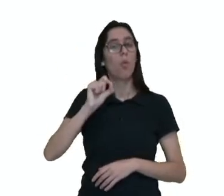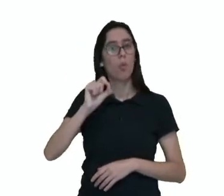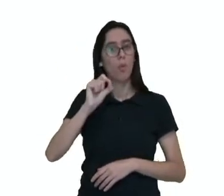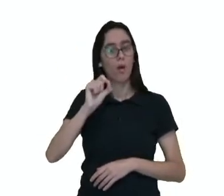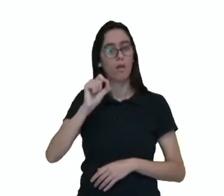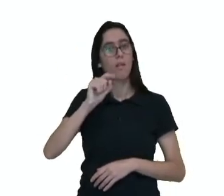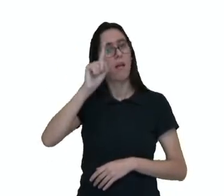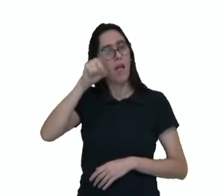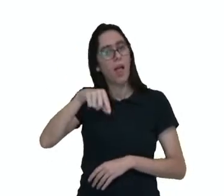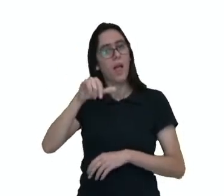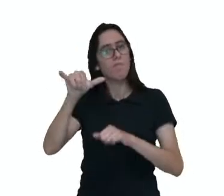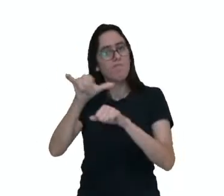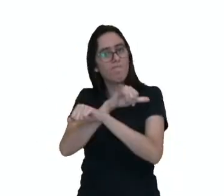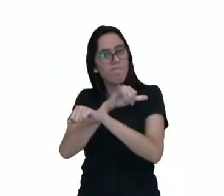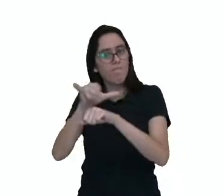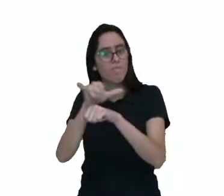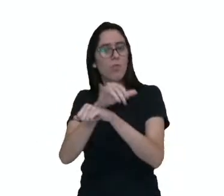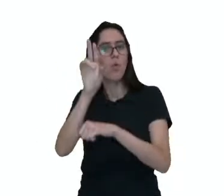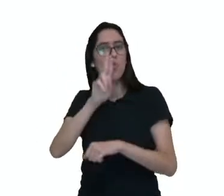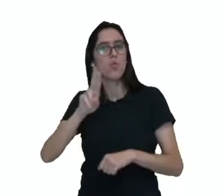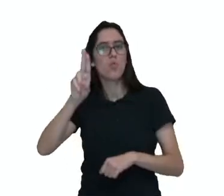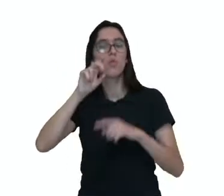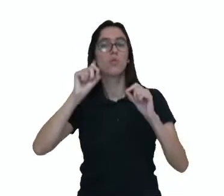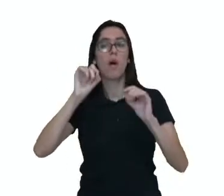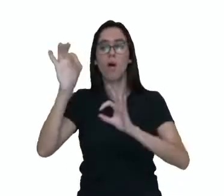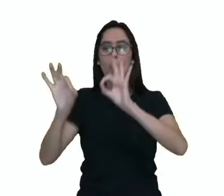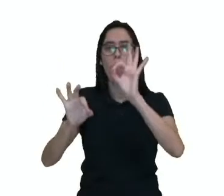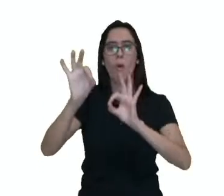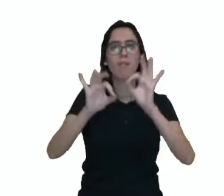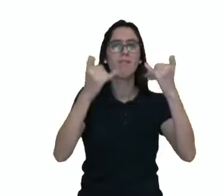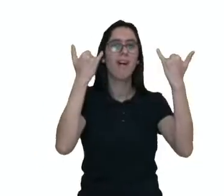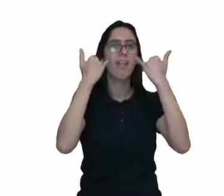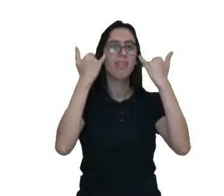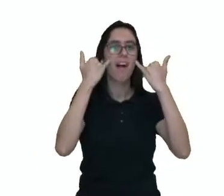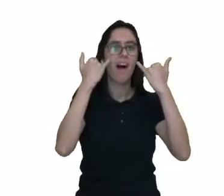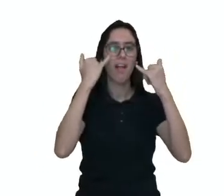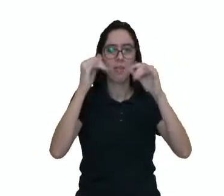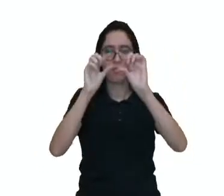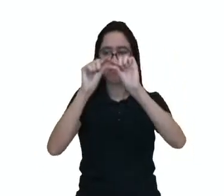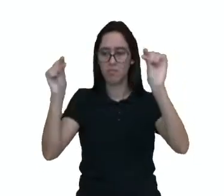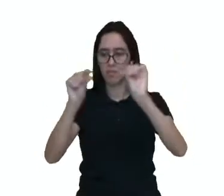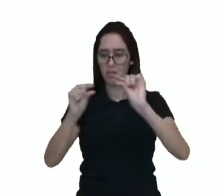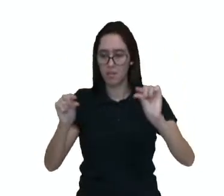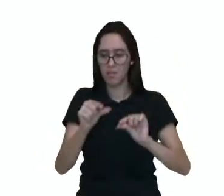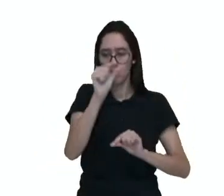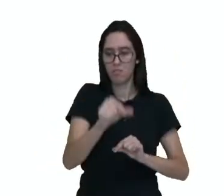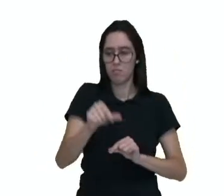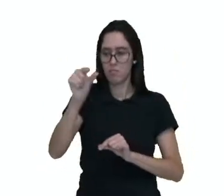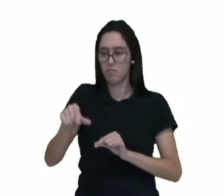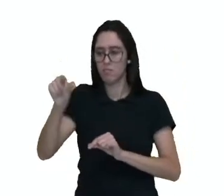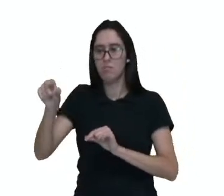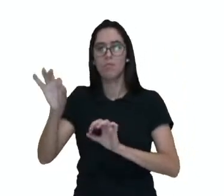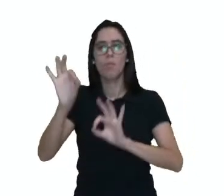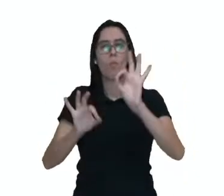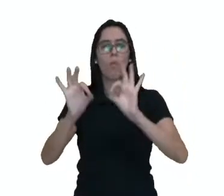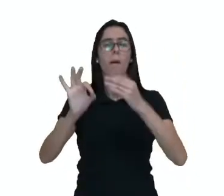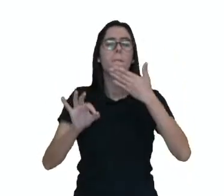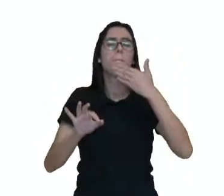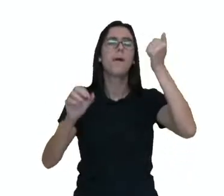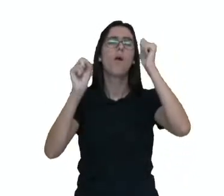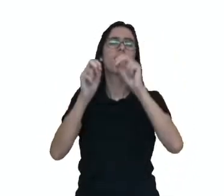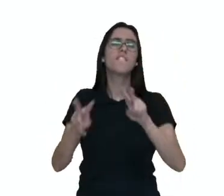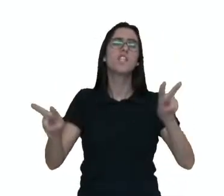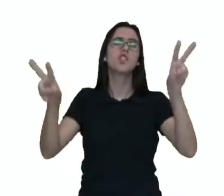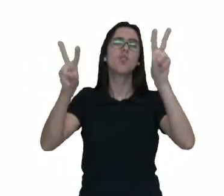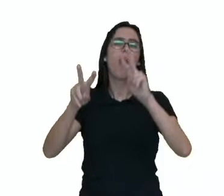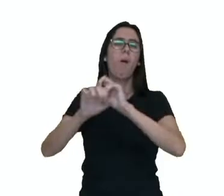ferramenta aí utilizada para organizar dados em linhas e colunas, isso mesmo, e permitir uma melhor visualização desses